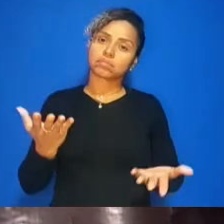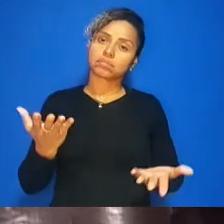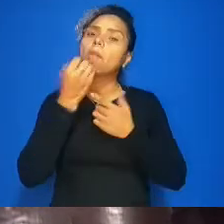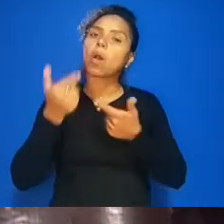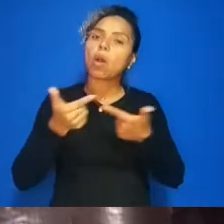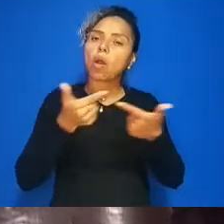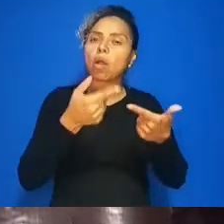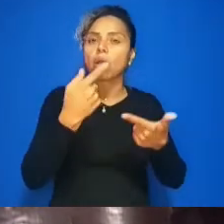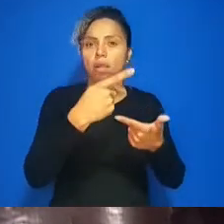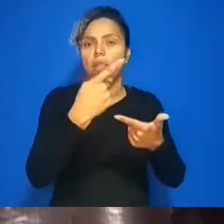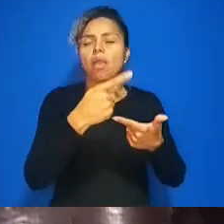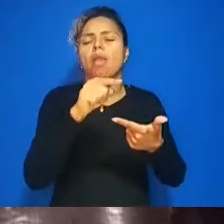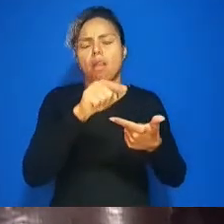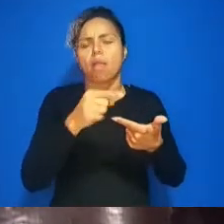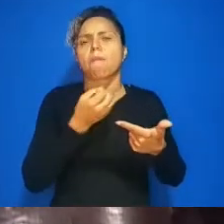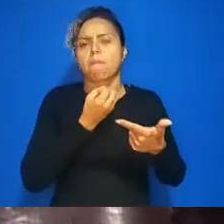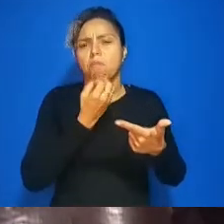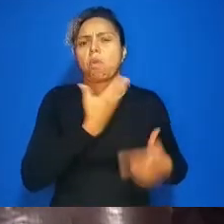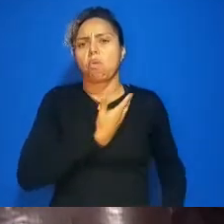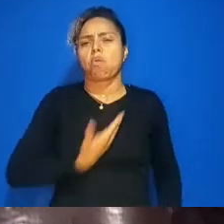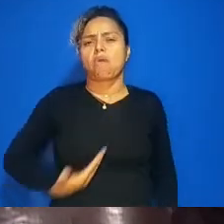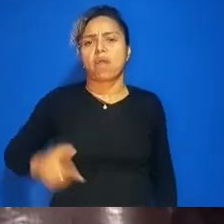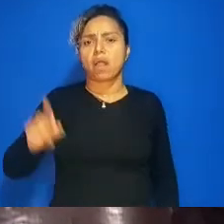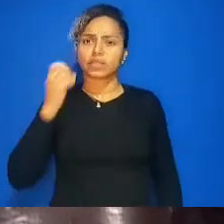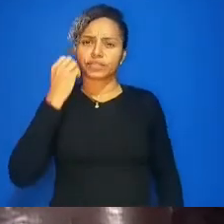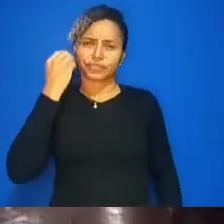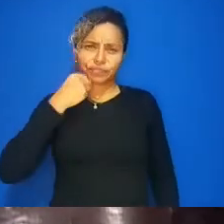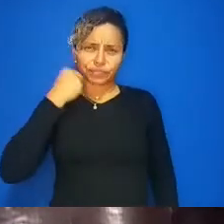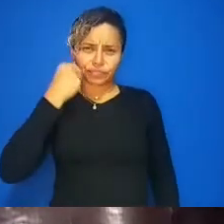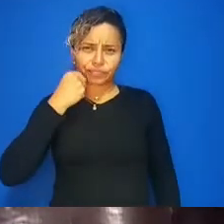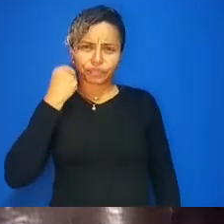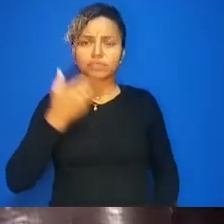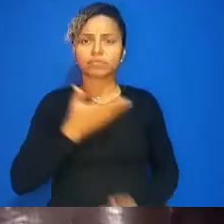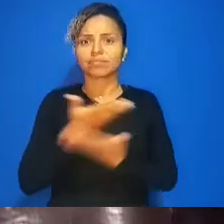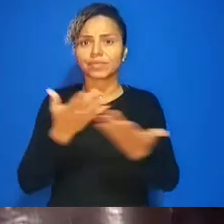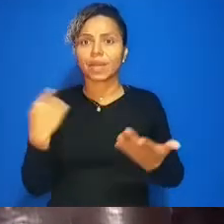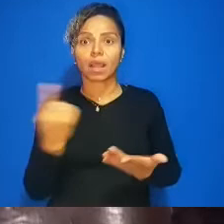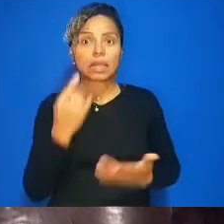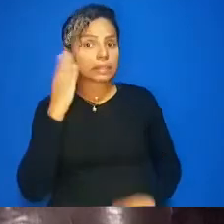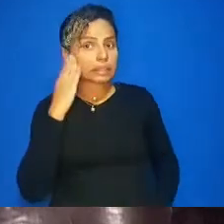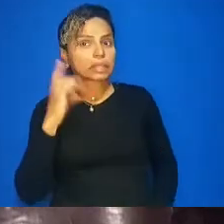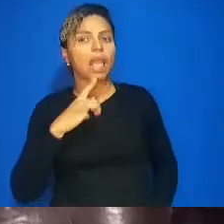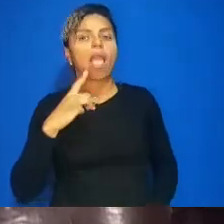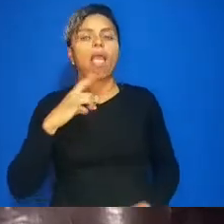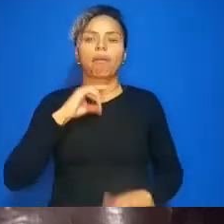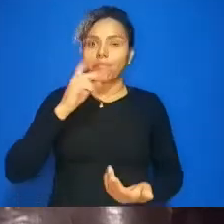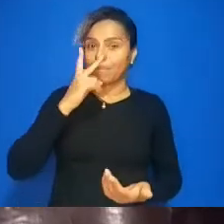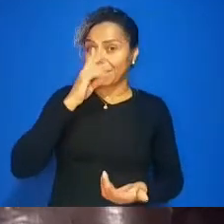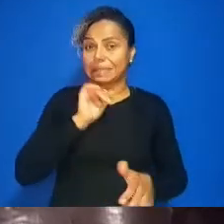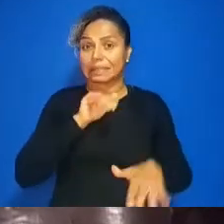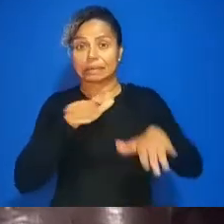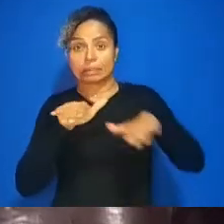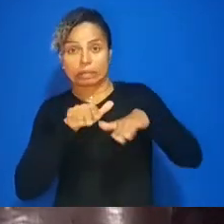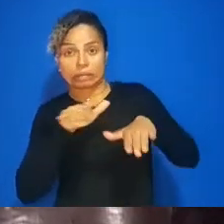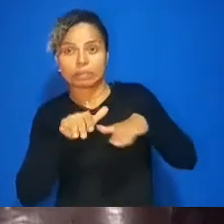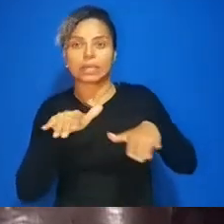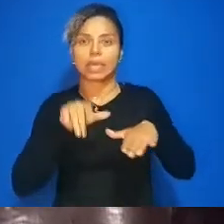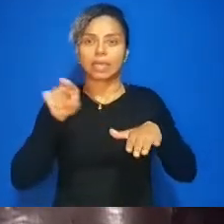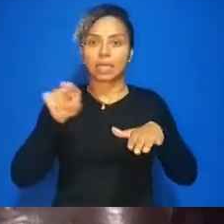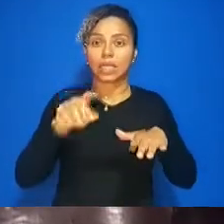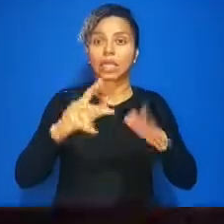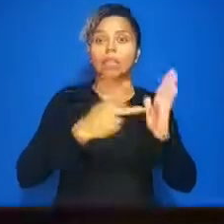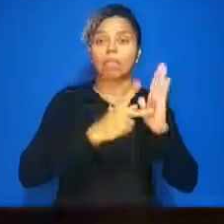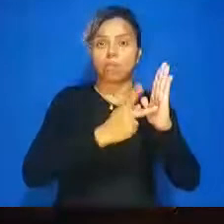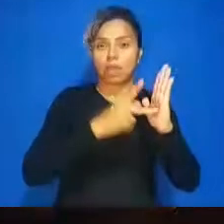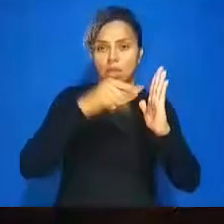e nós vamos ter alguns rebuliços sem dúvida nenhuma no cenário partidário das Minas Gerais muito obrigado senhor presidente